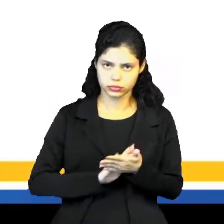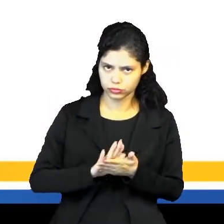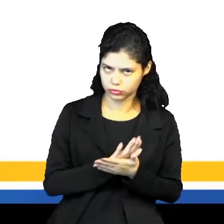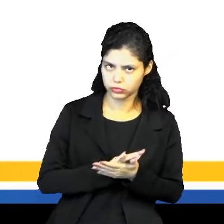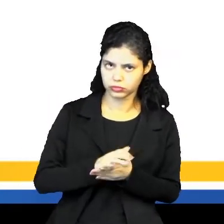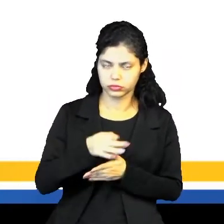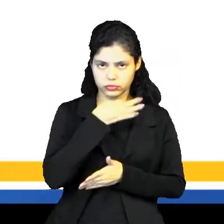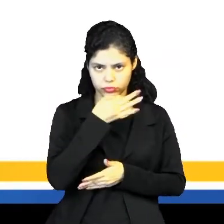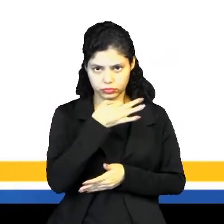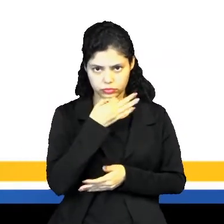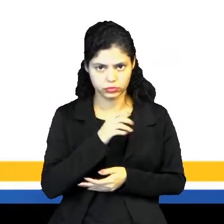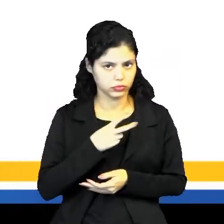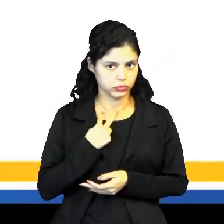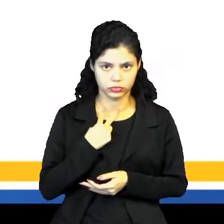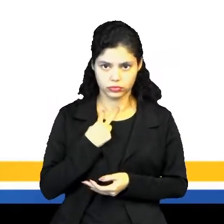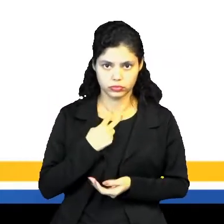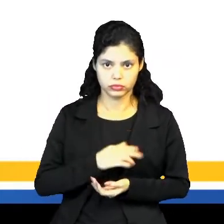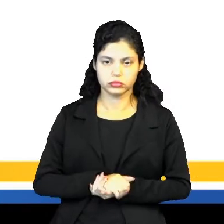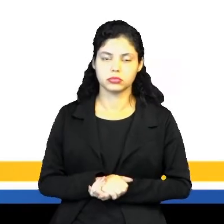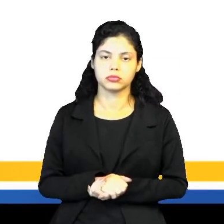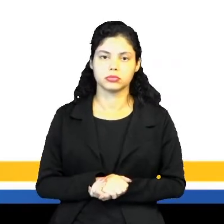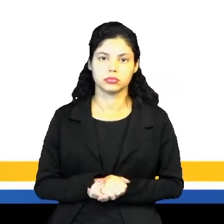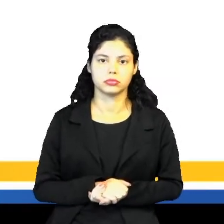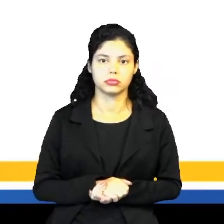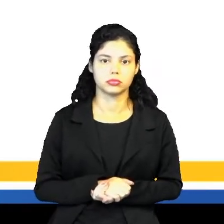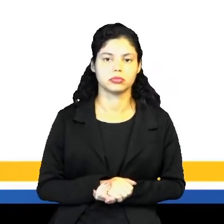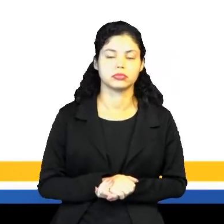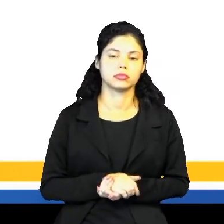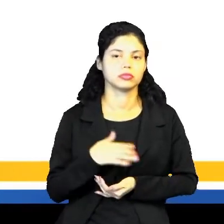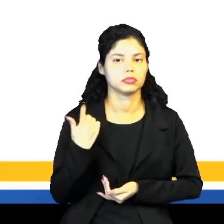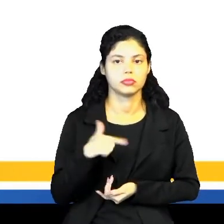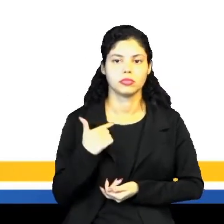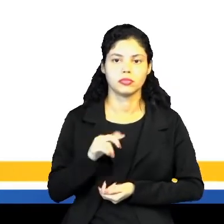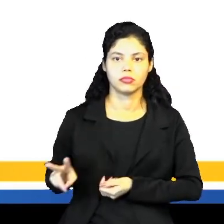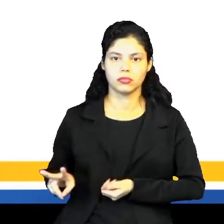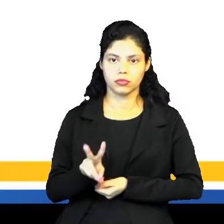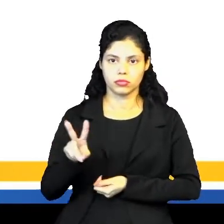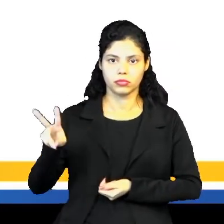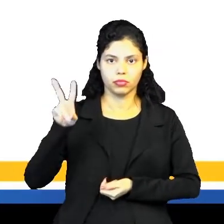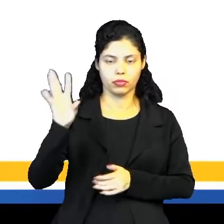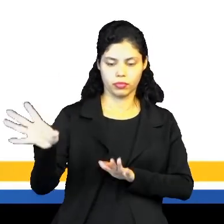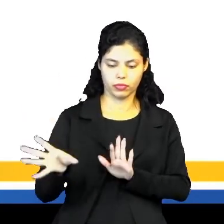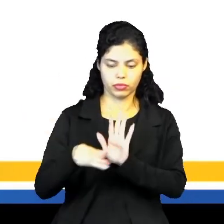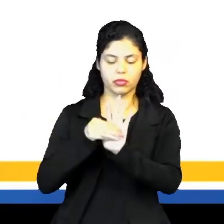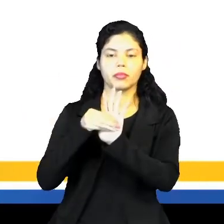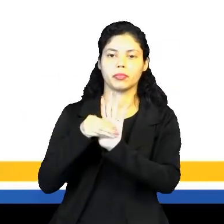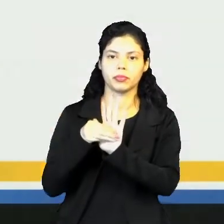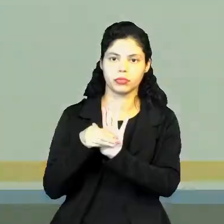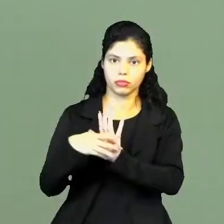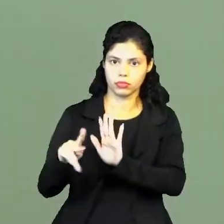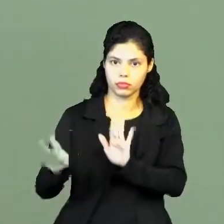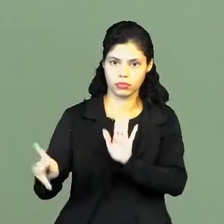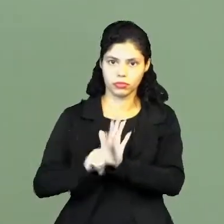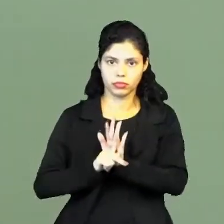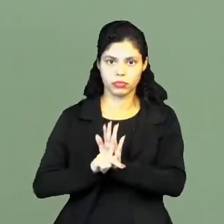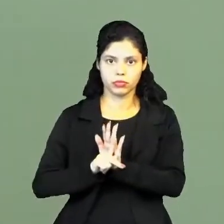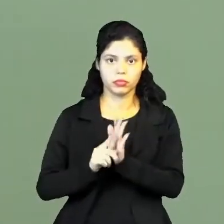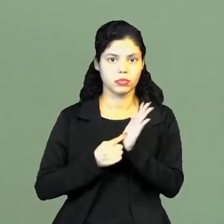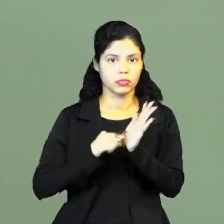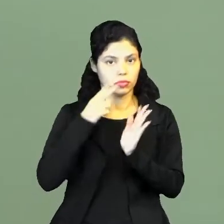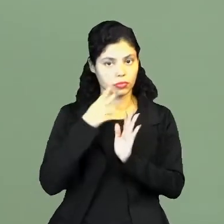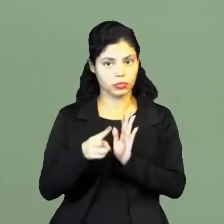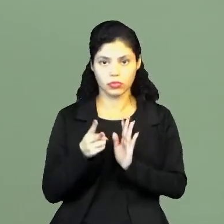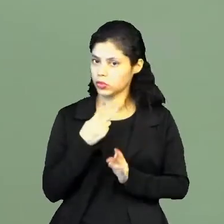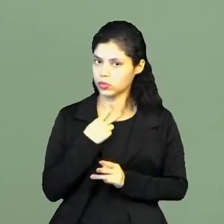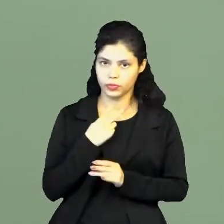tipo de opinião, né? Então, a notícia, ela não tem esse valor de você colocar um determinado ponto de